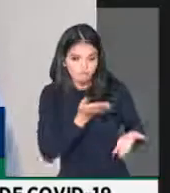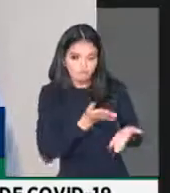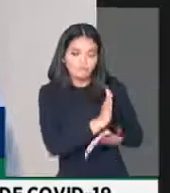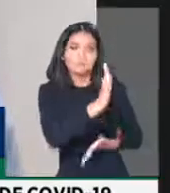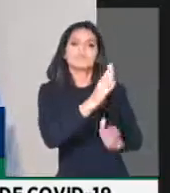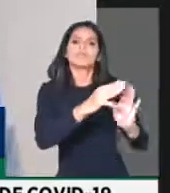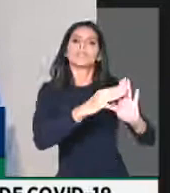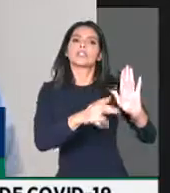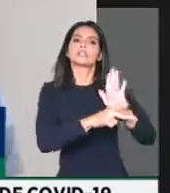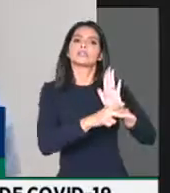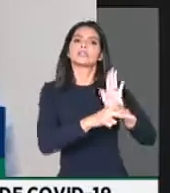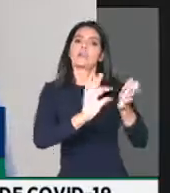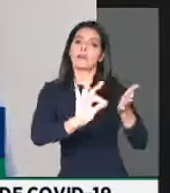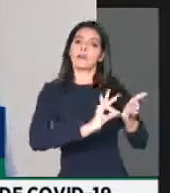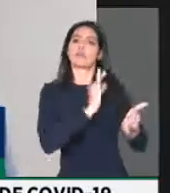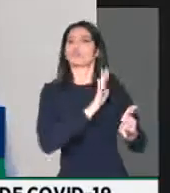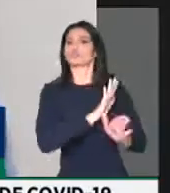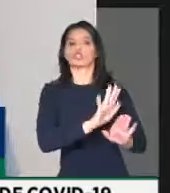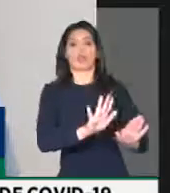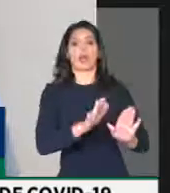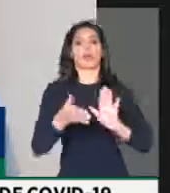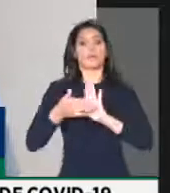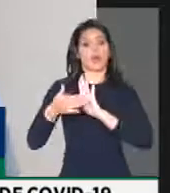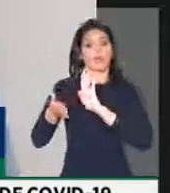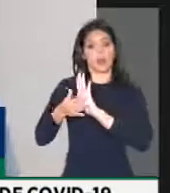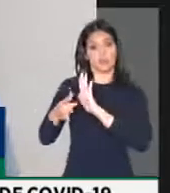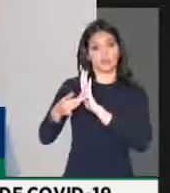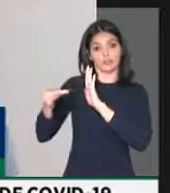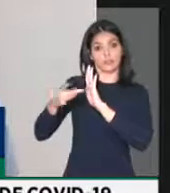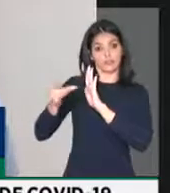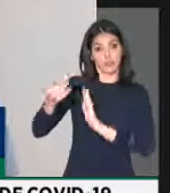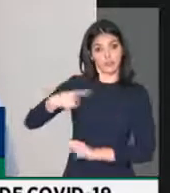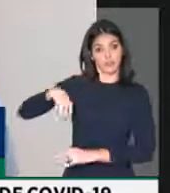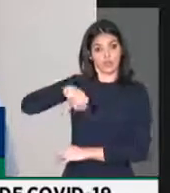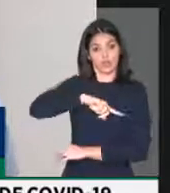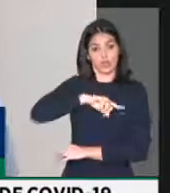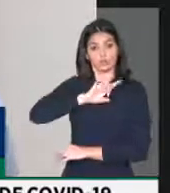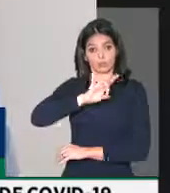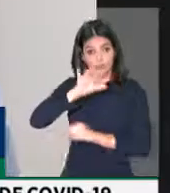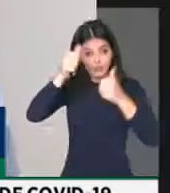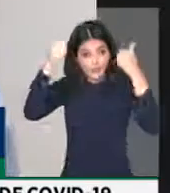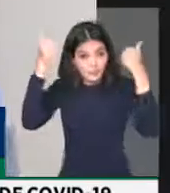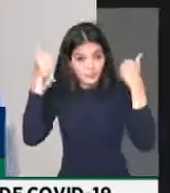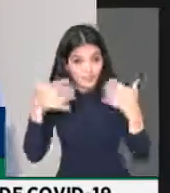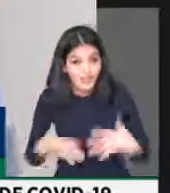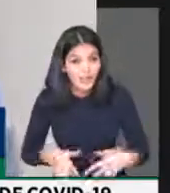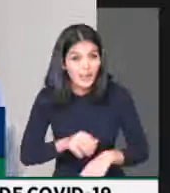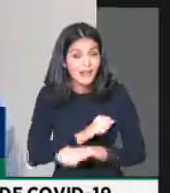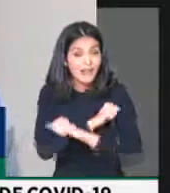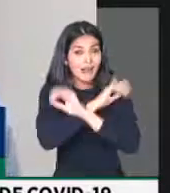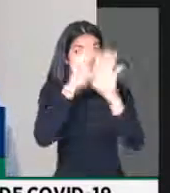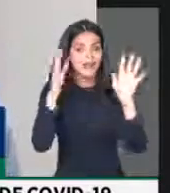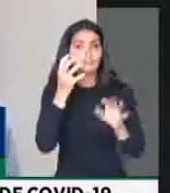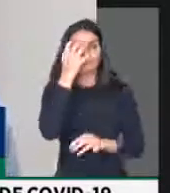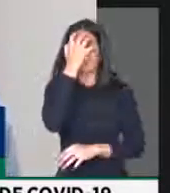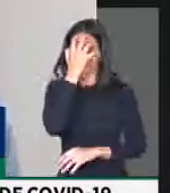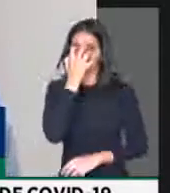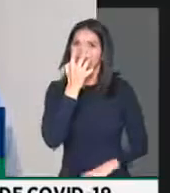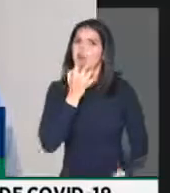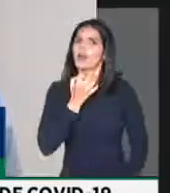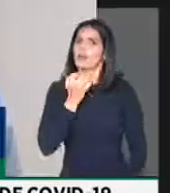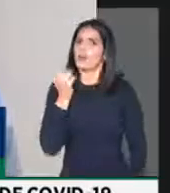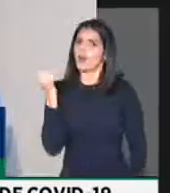medida provisória. Esse é o propósito desse destaque, para deixar muito claro a gravidade que é